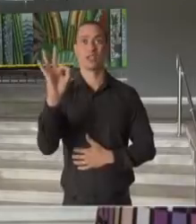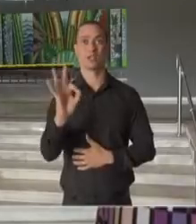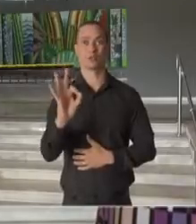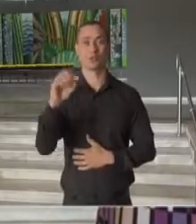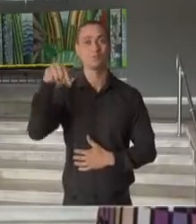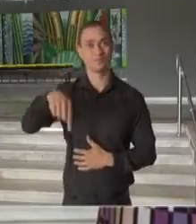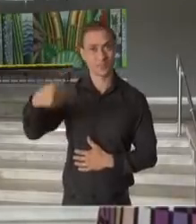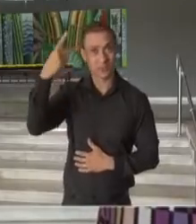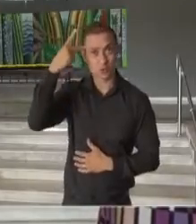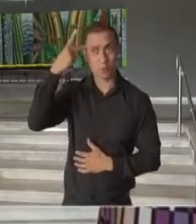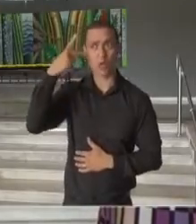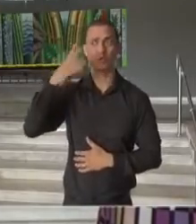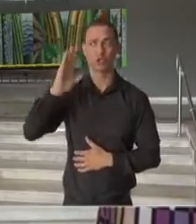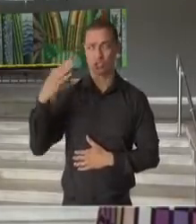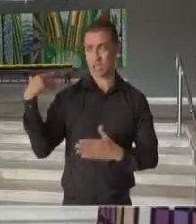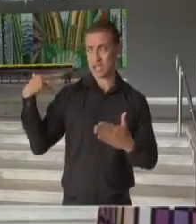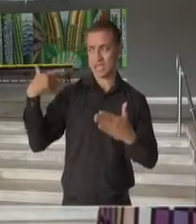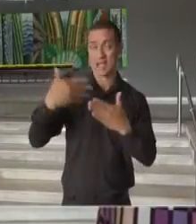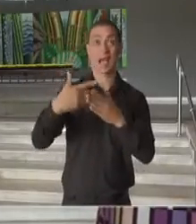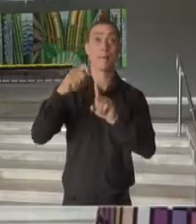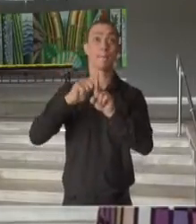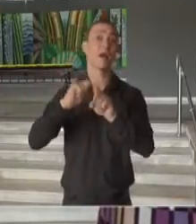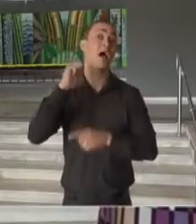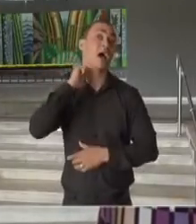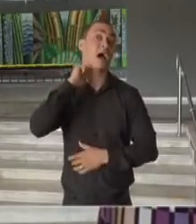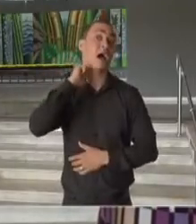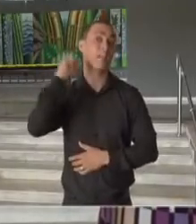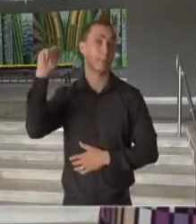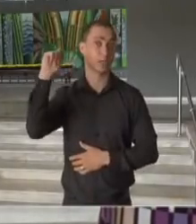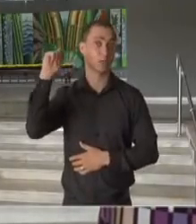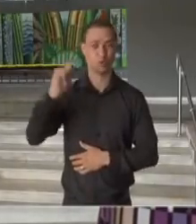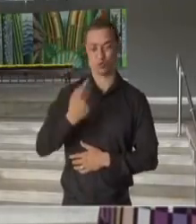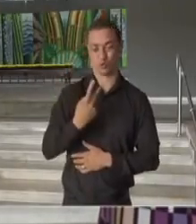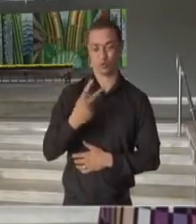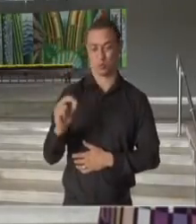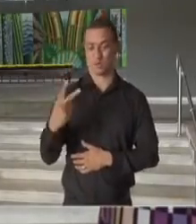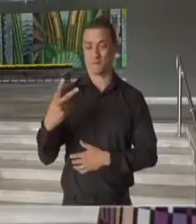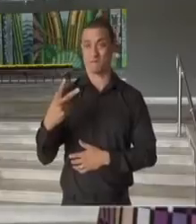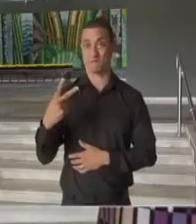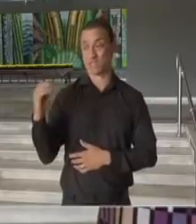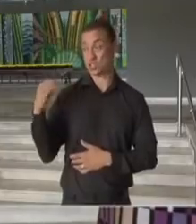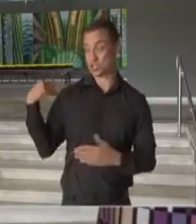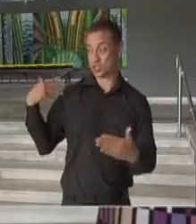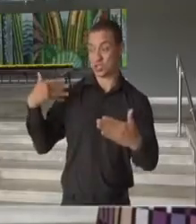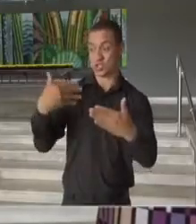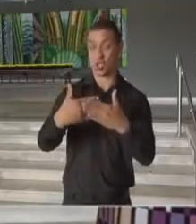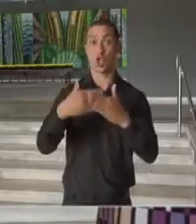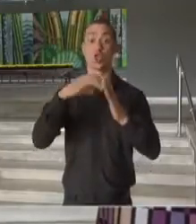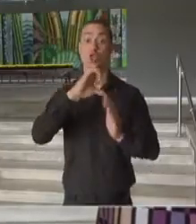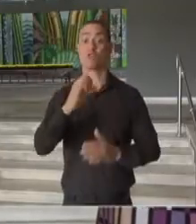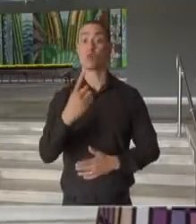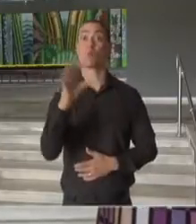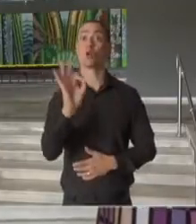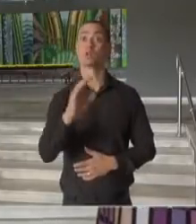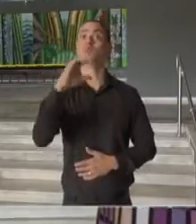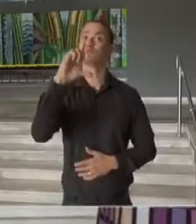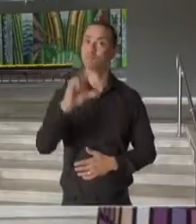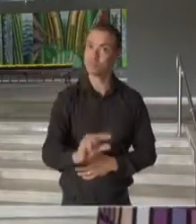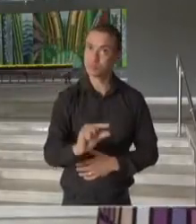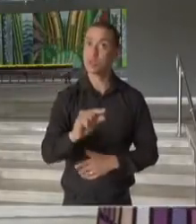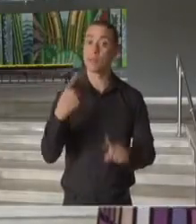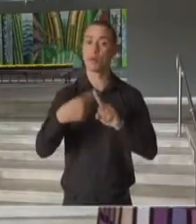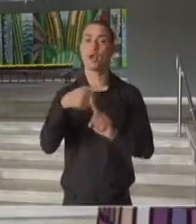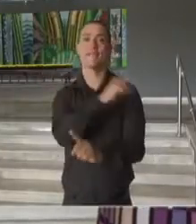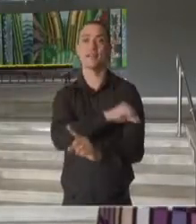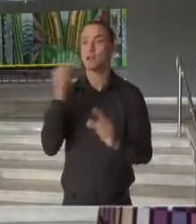desde abril de 2020, uma queda sensível com o avanço da